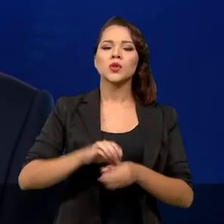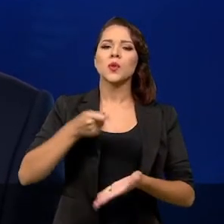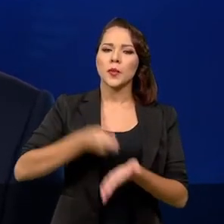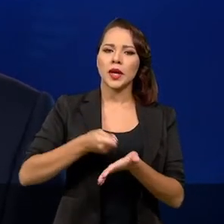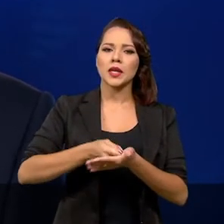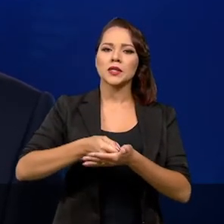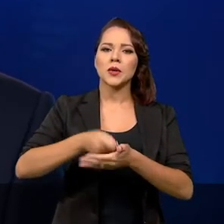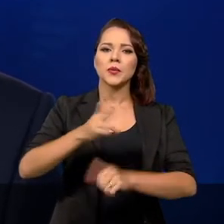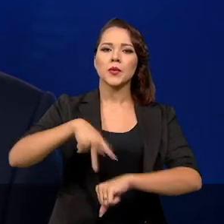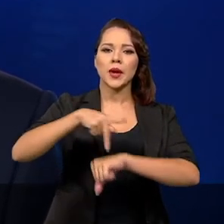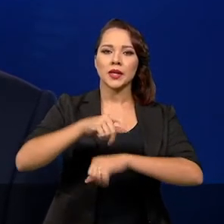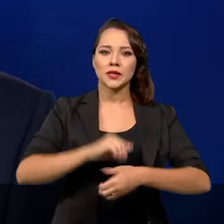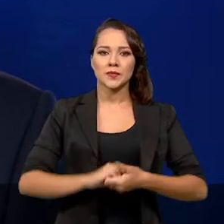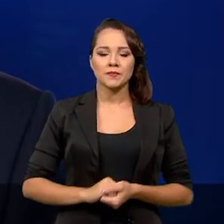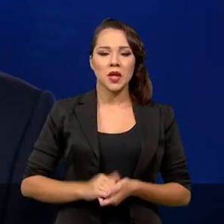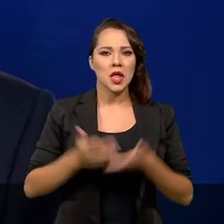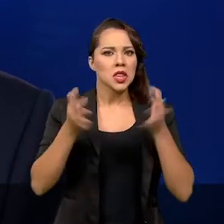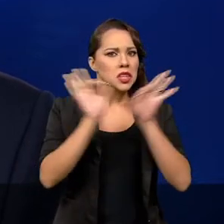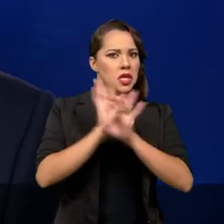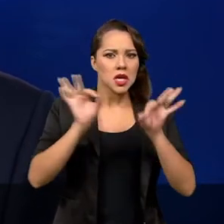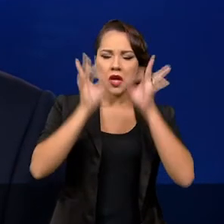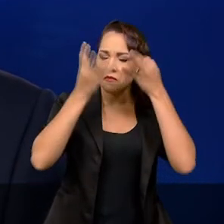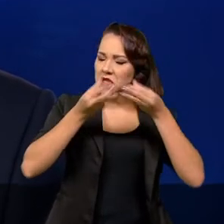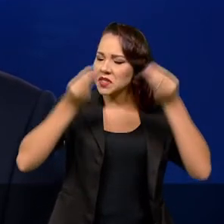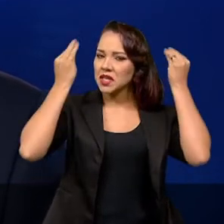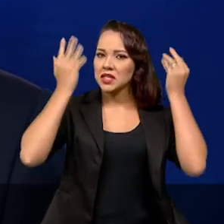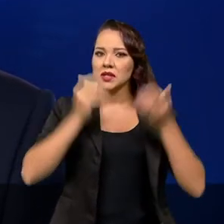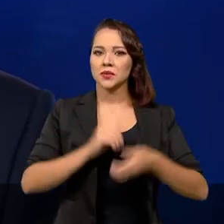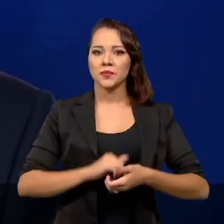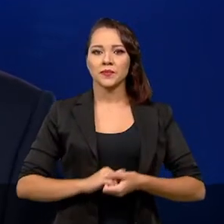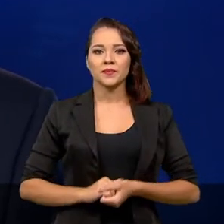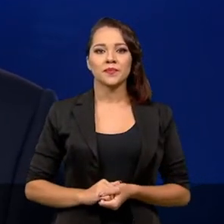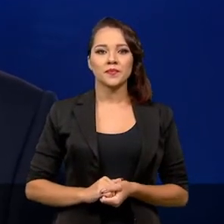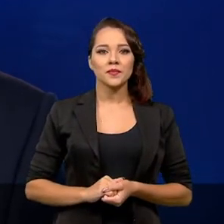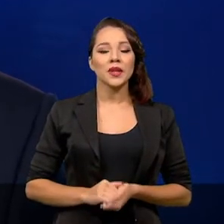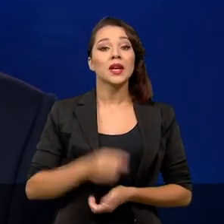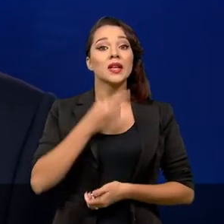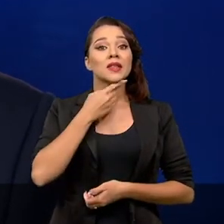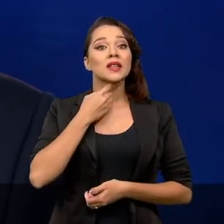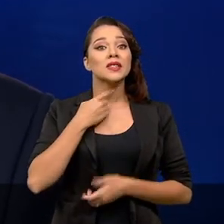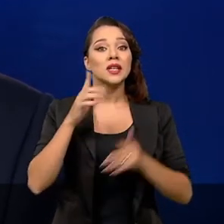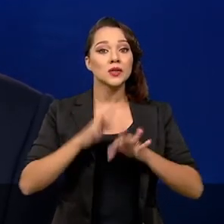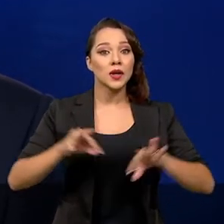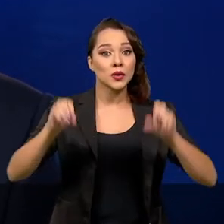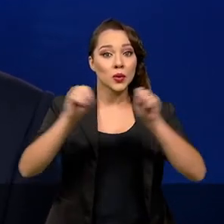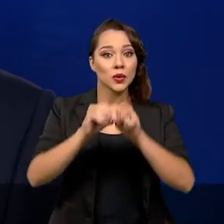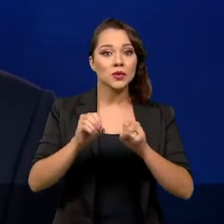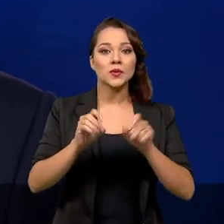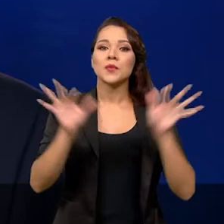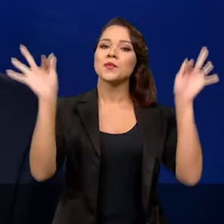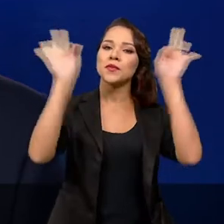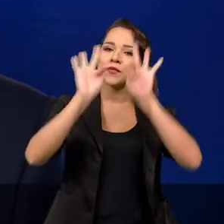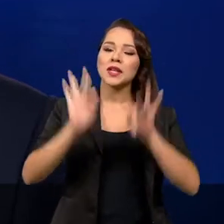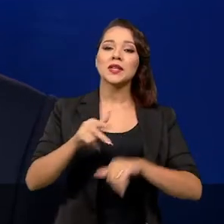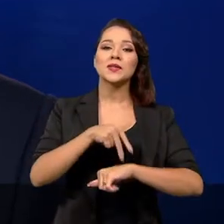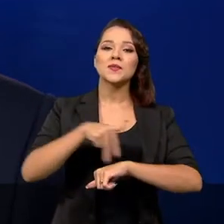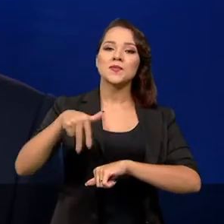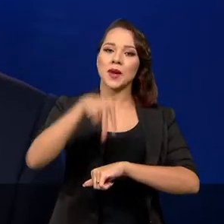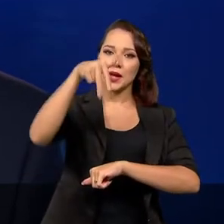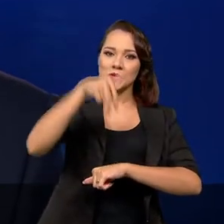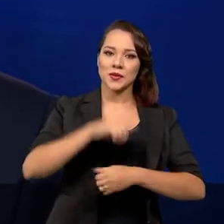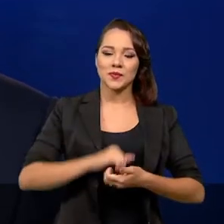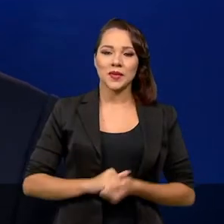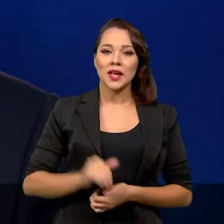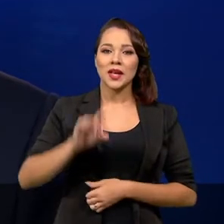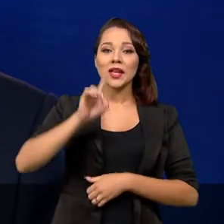dever do Estado. Ninguém ficará para trás. Desejo a todos uma feliz Páscoa